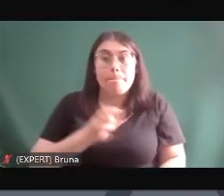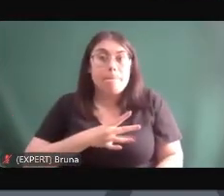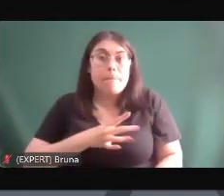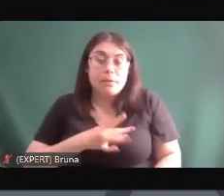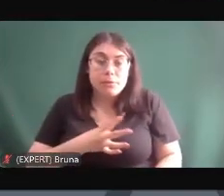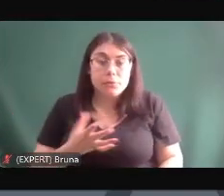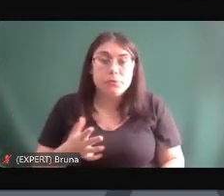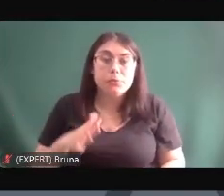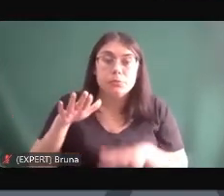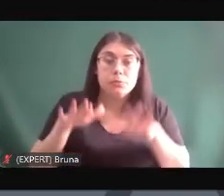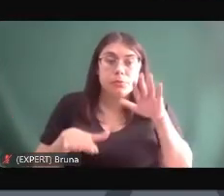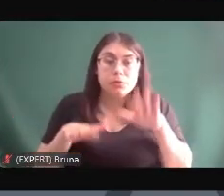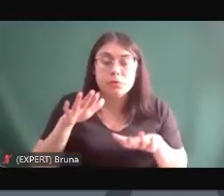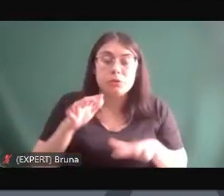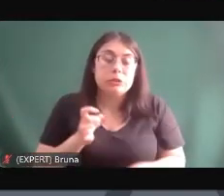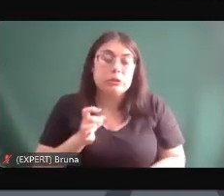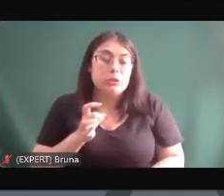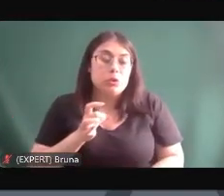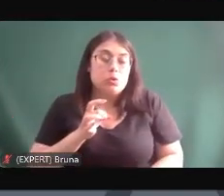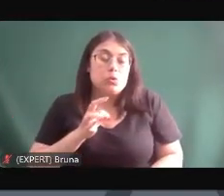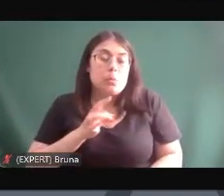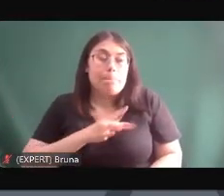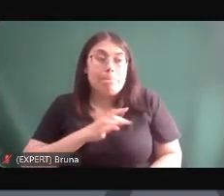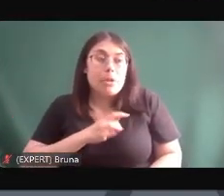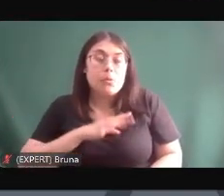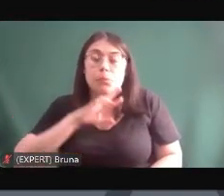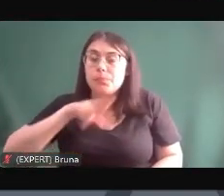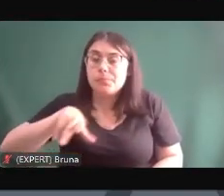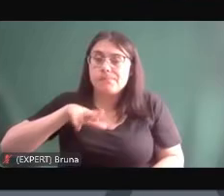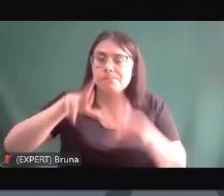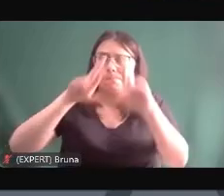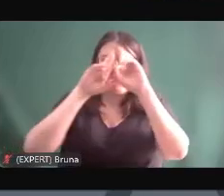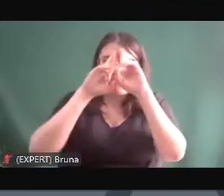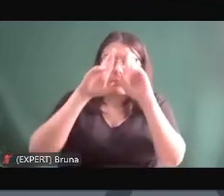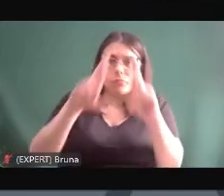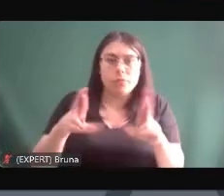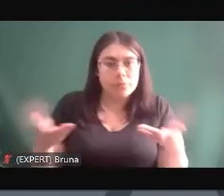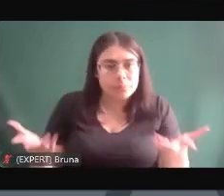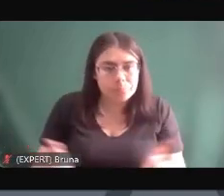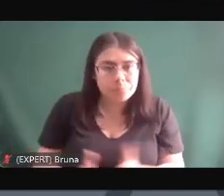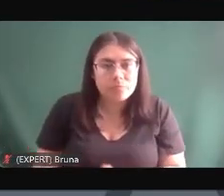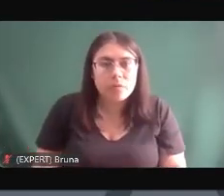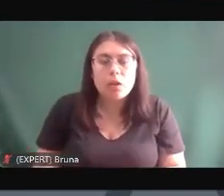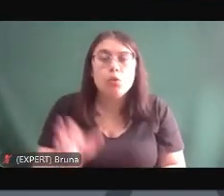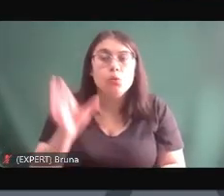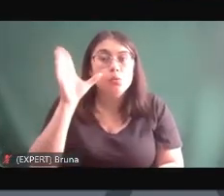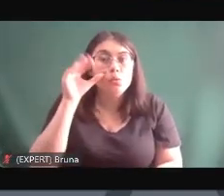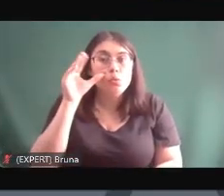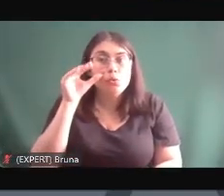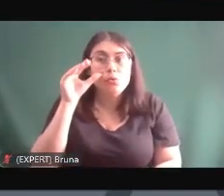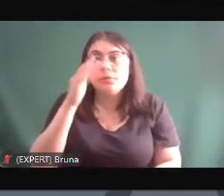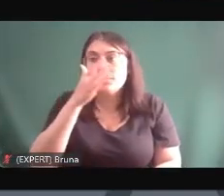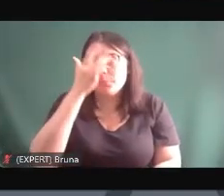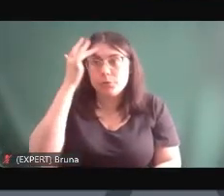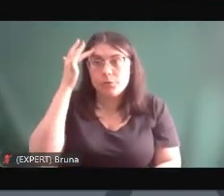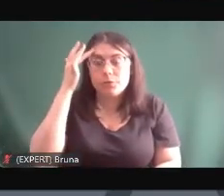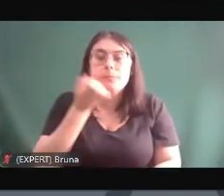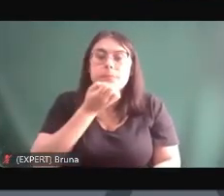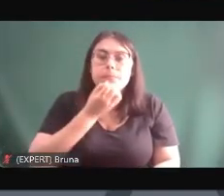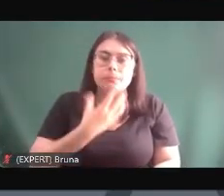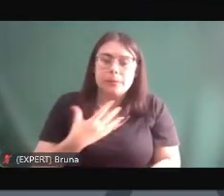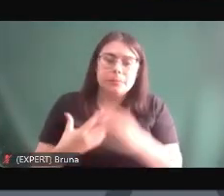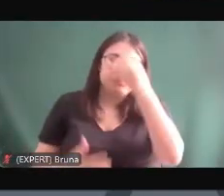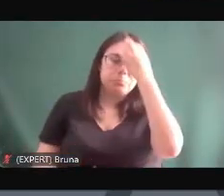esteja sendo temido e não respeitado e é curioso que quem faz isso muito bem e é uma coisa que eu tenho